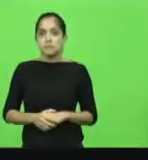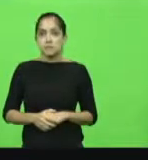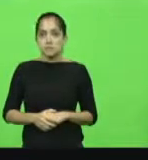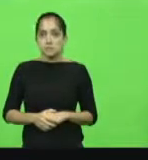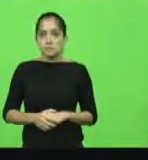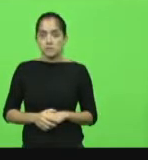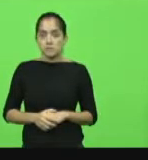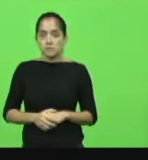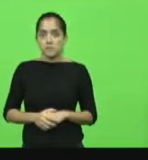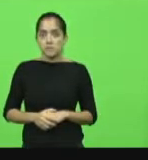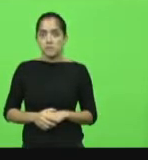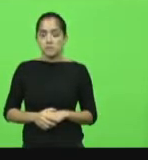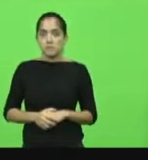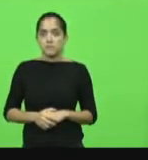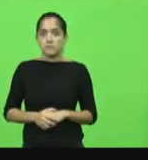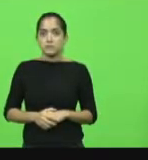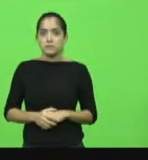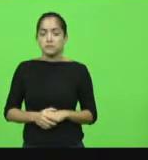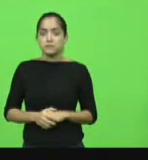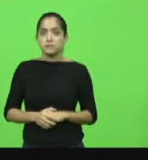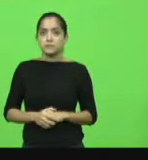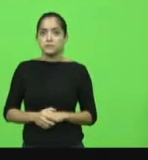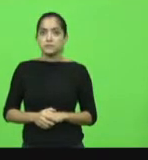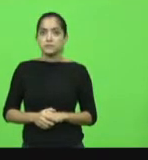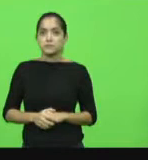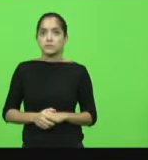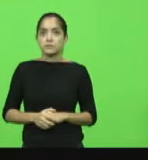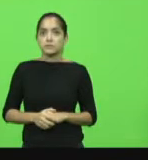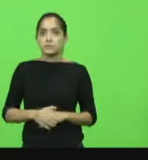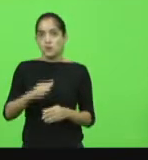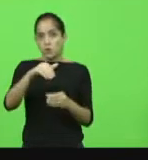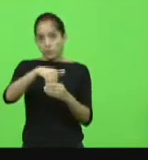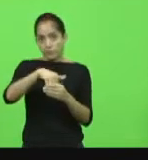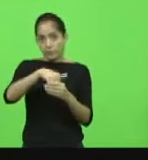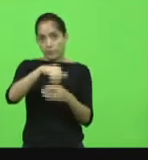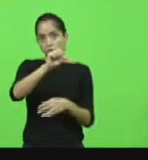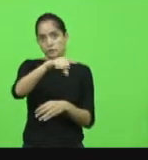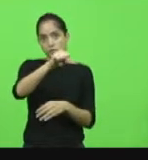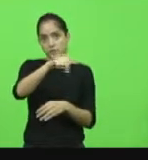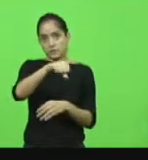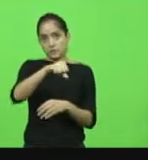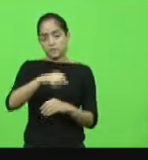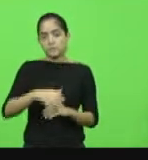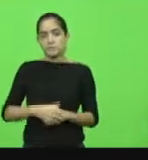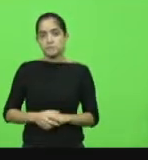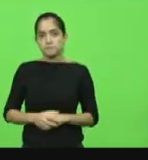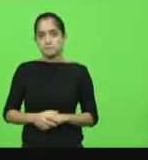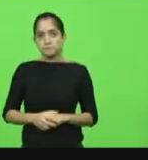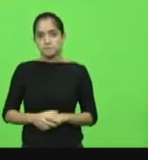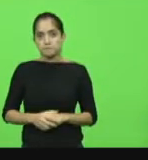Deputado Laércio, vota 1, presidente. é voto 1, é voto sim no painel. É voto sim, voto sim.